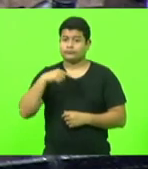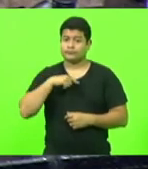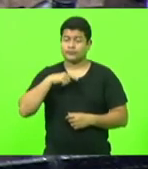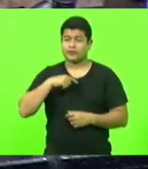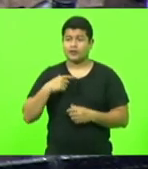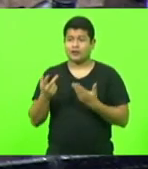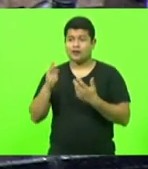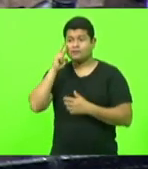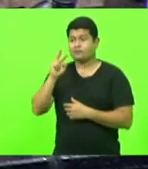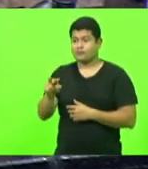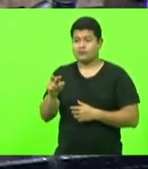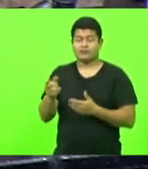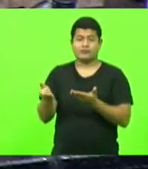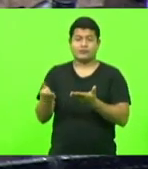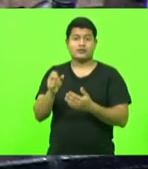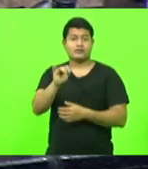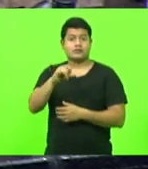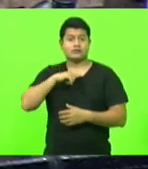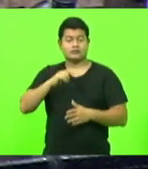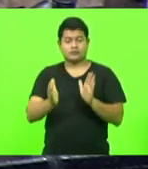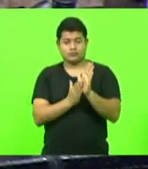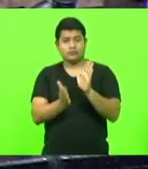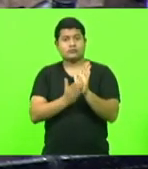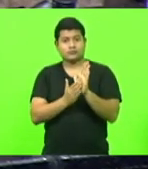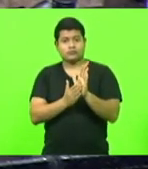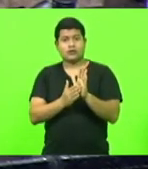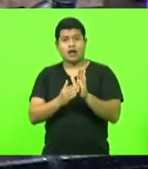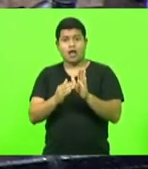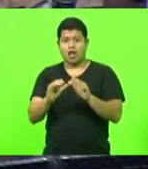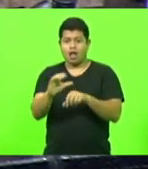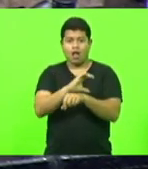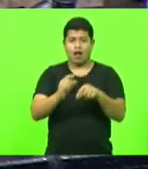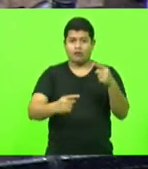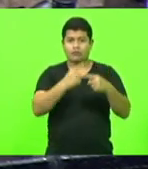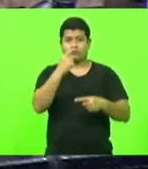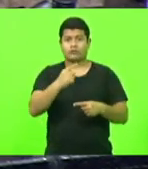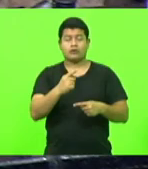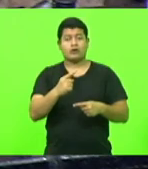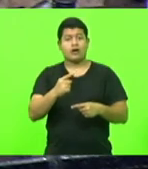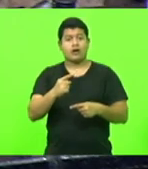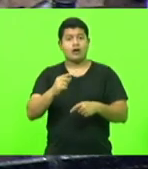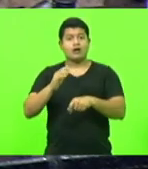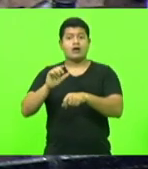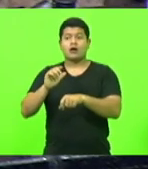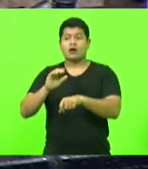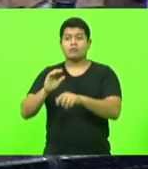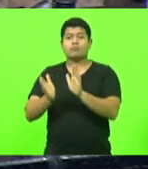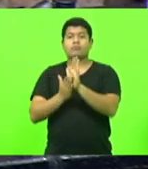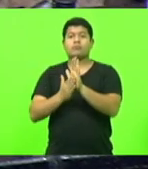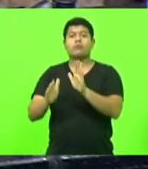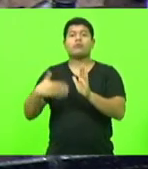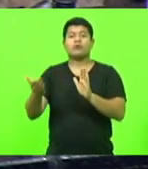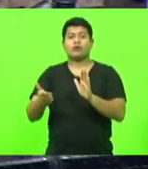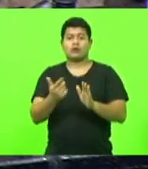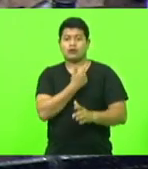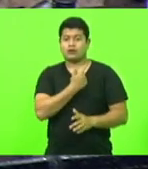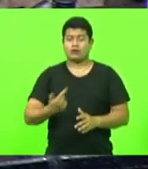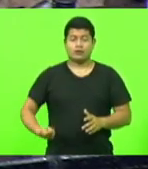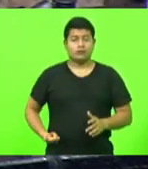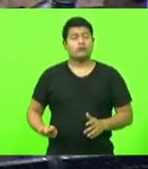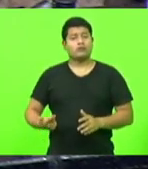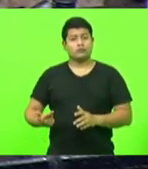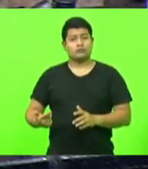vendo, porque se tem alguma proposta aqui que é inconstitucional, é a do próprio governo, que fere a Lei 2.5